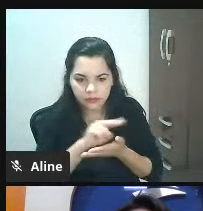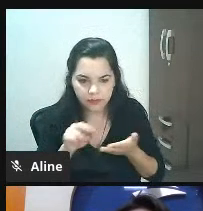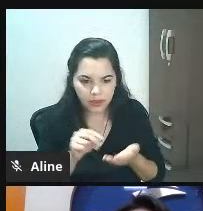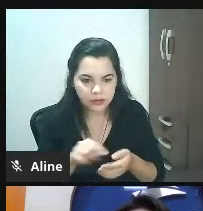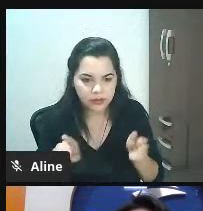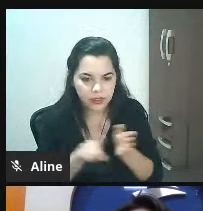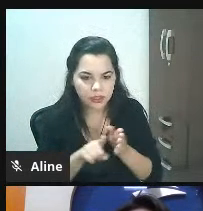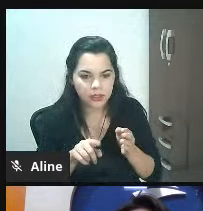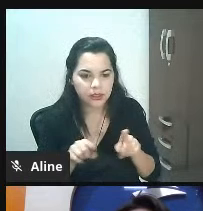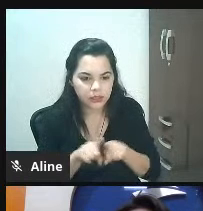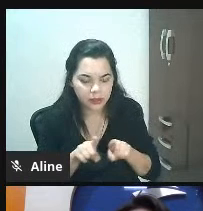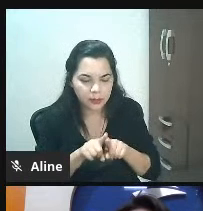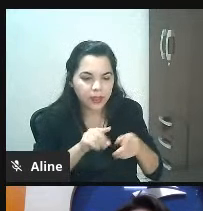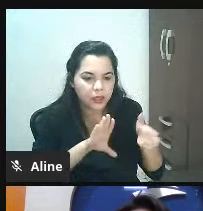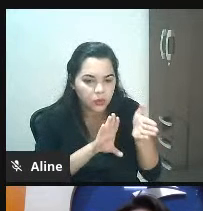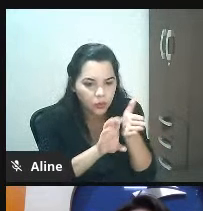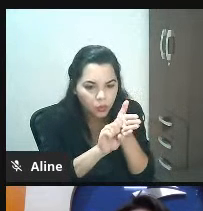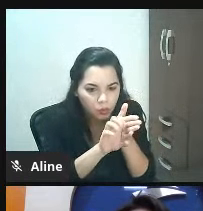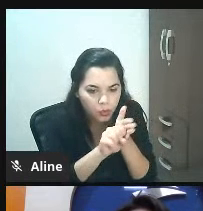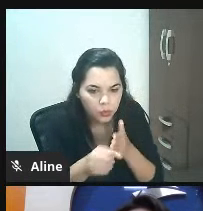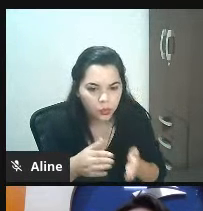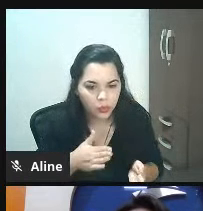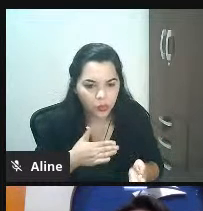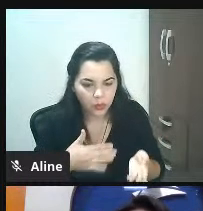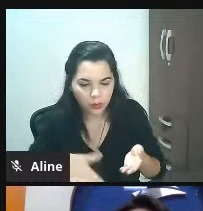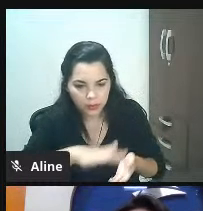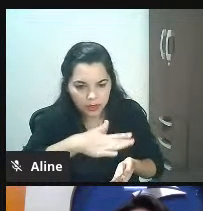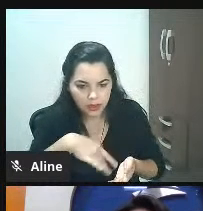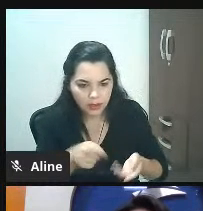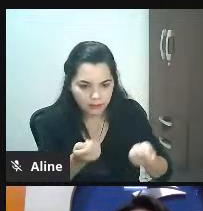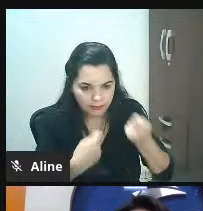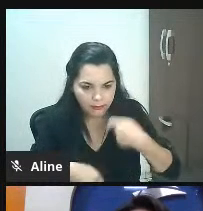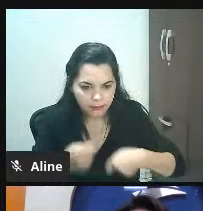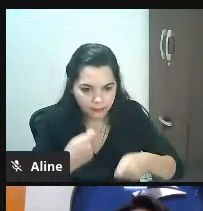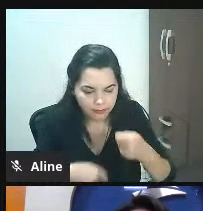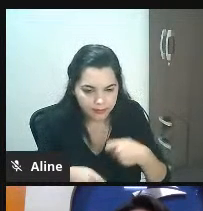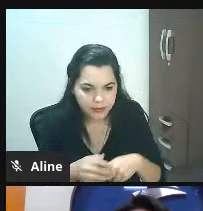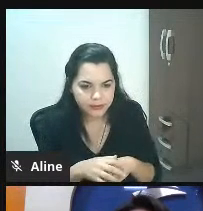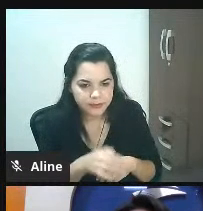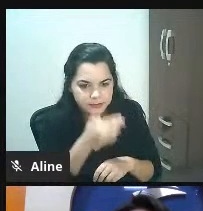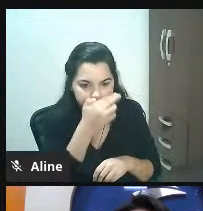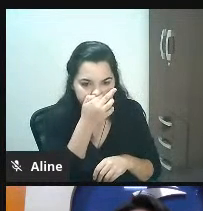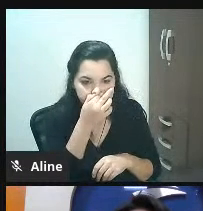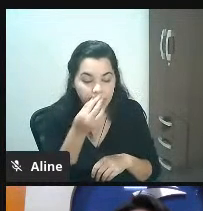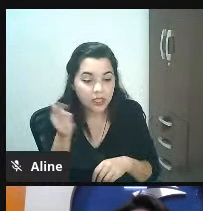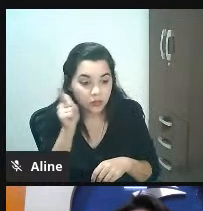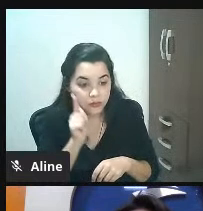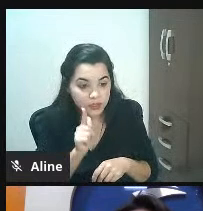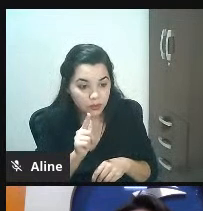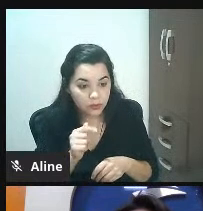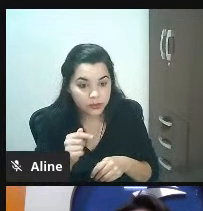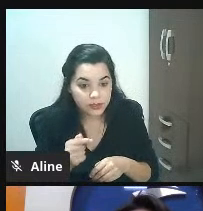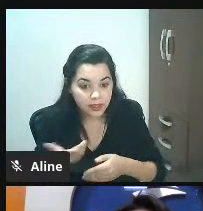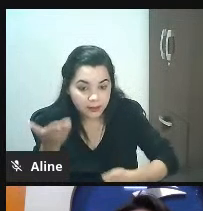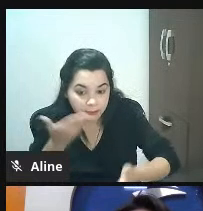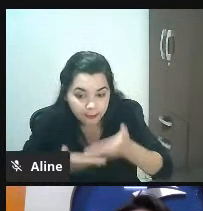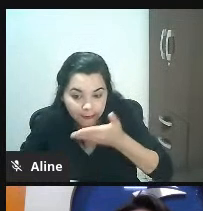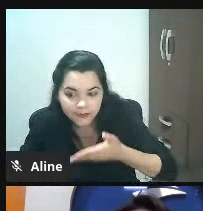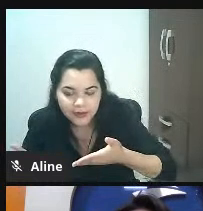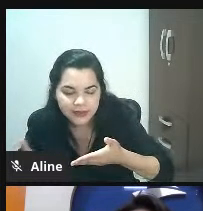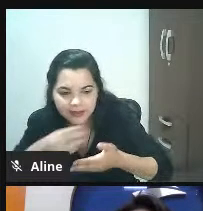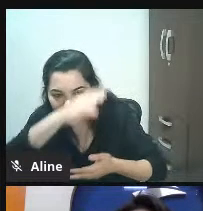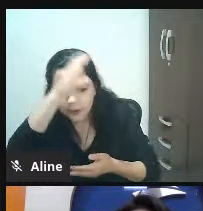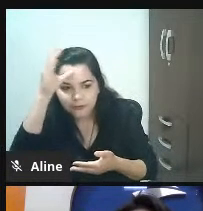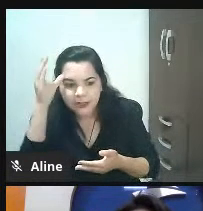uma outra possibilidade já estou te respondendo aqui as duas últimas ainda então assim interaja com os clientes no Google de graça ou seja cria sua